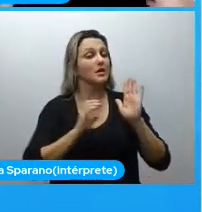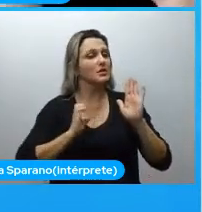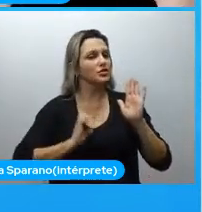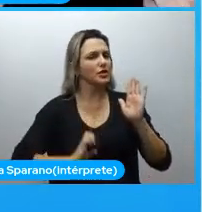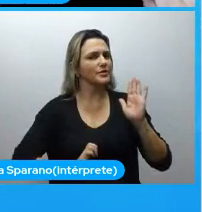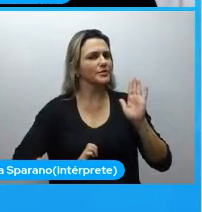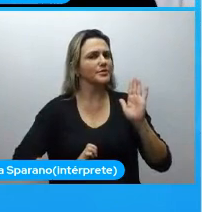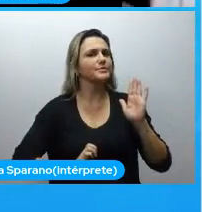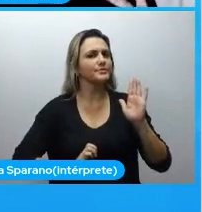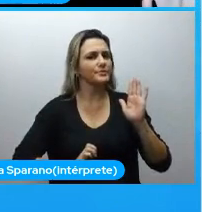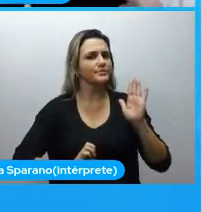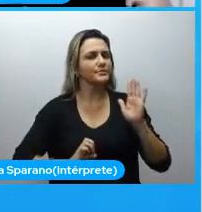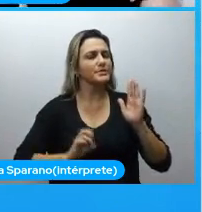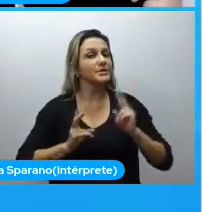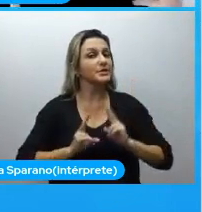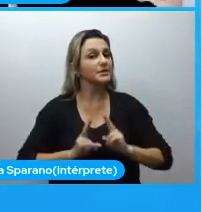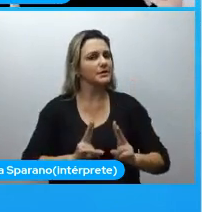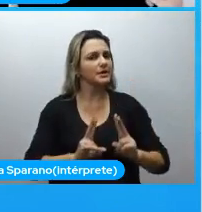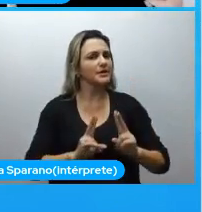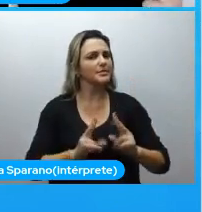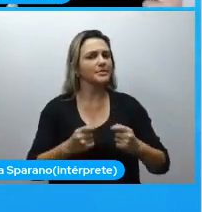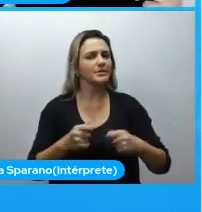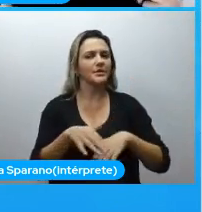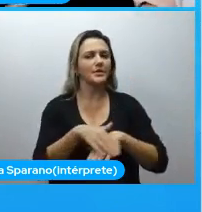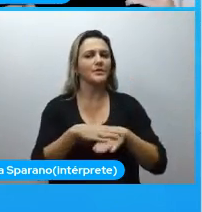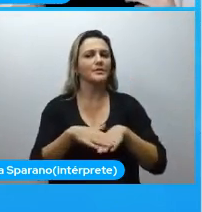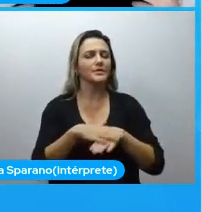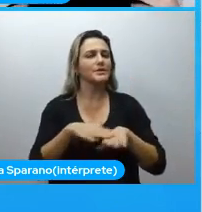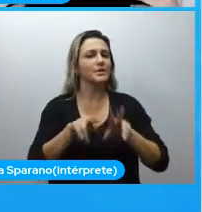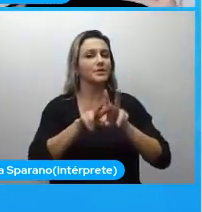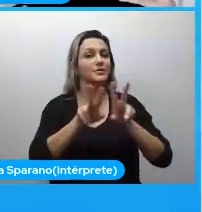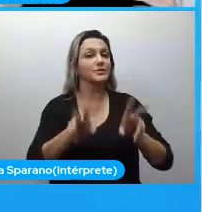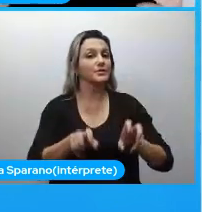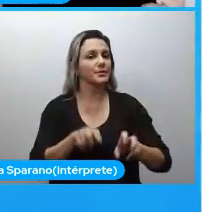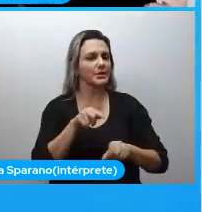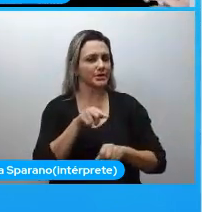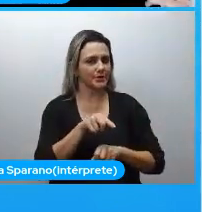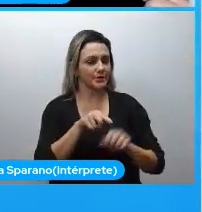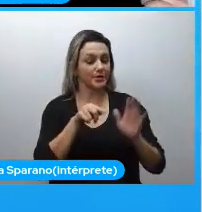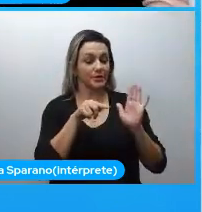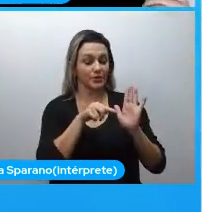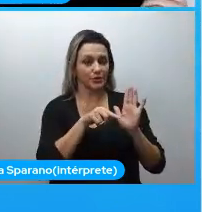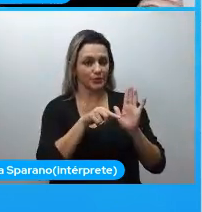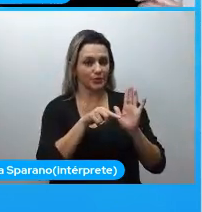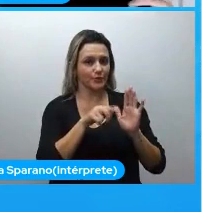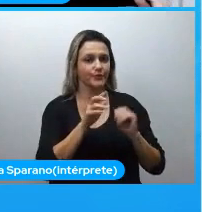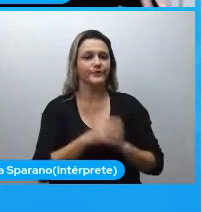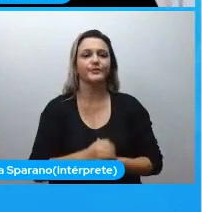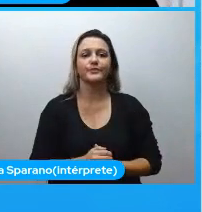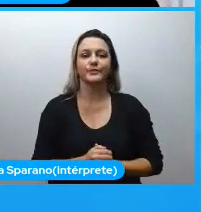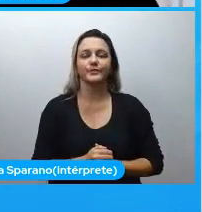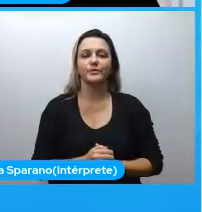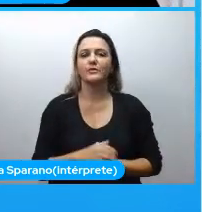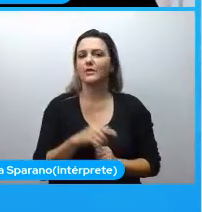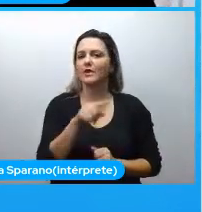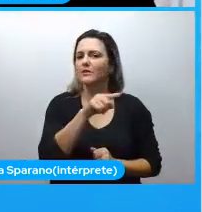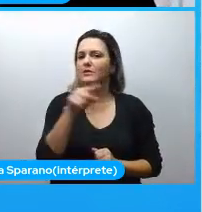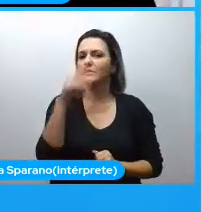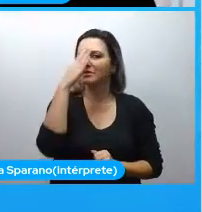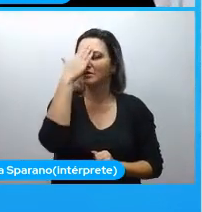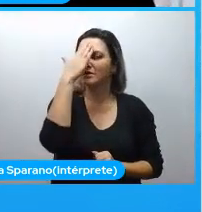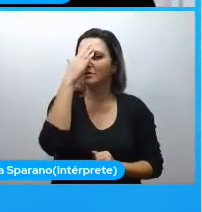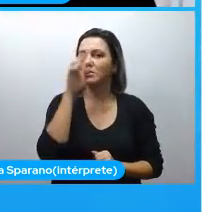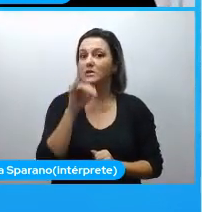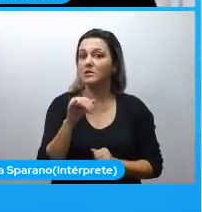Constantemente vocês estejam conversando sobre isso e que vocês estejam entendendo se alguma coisa